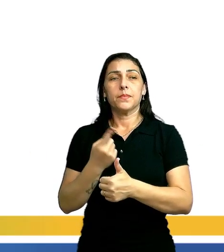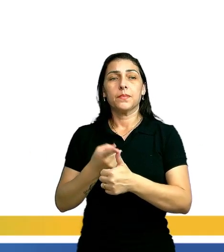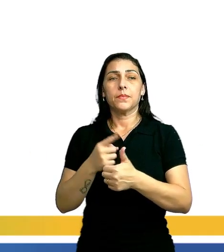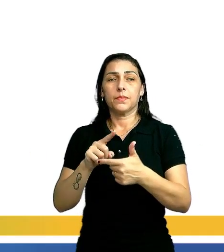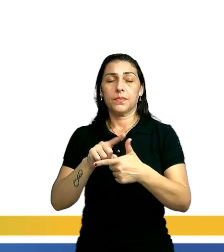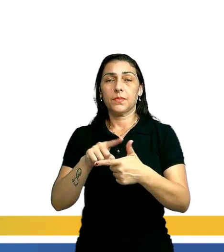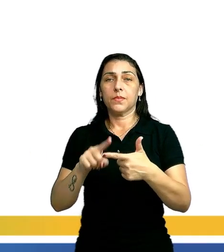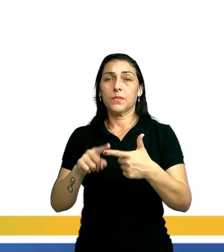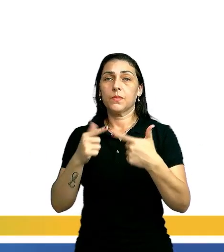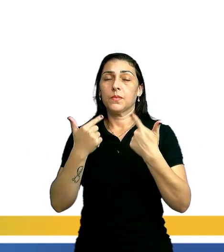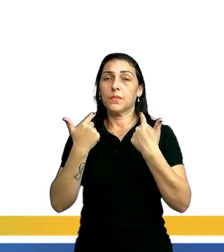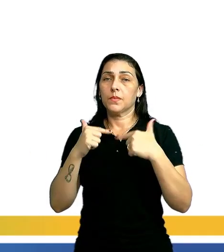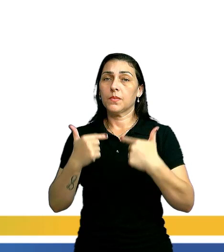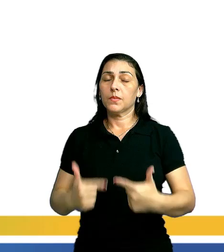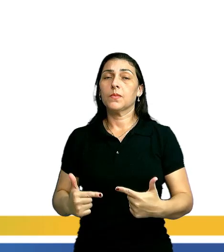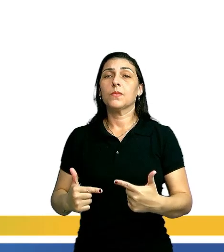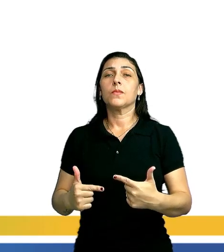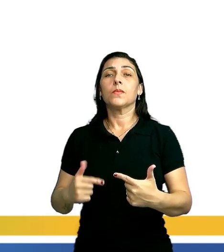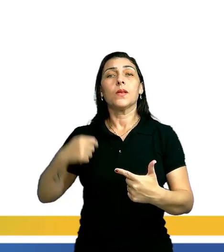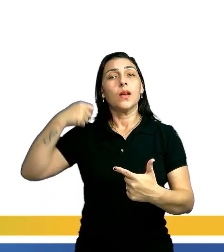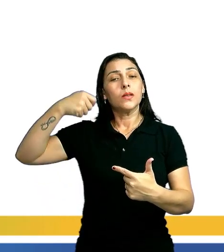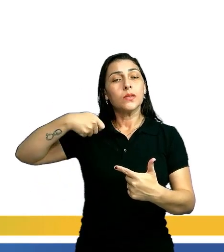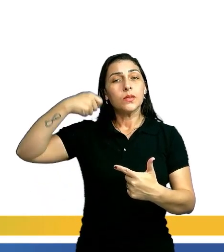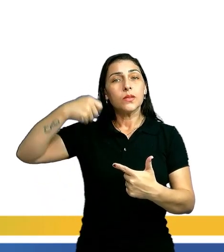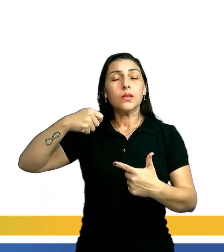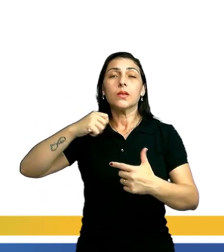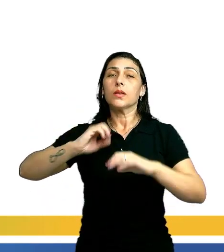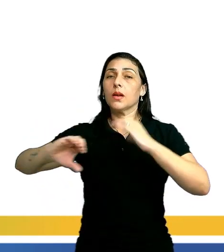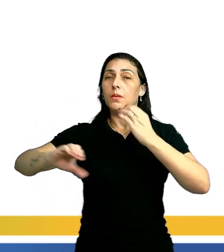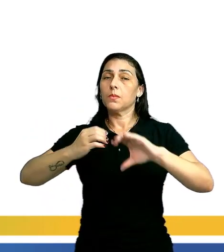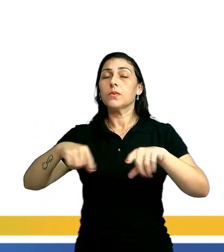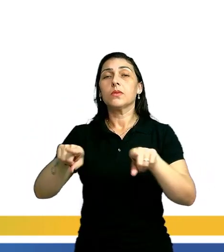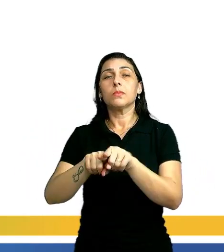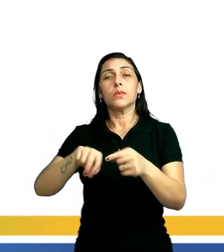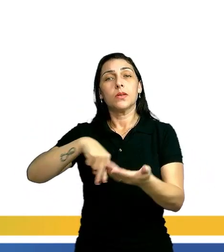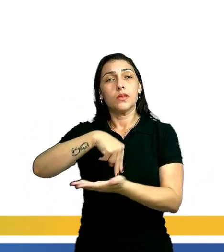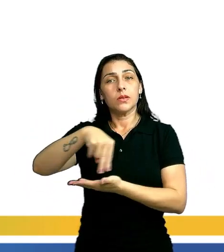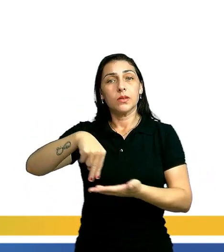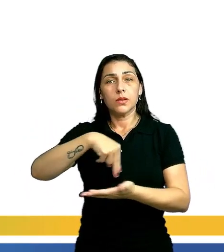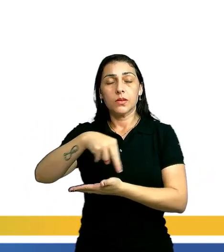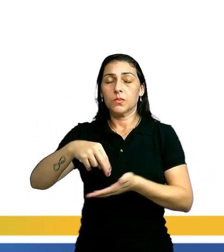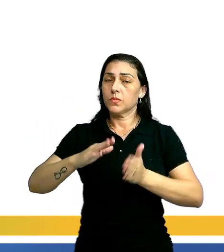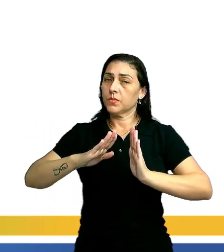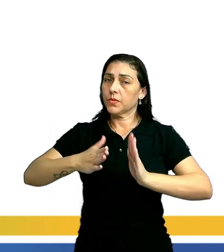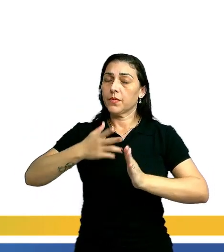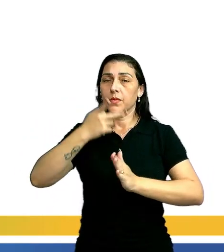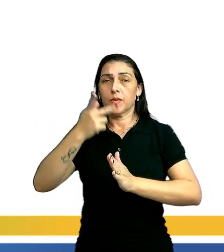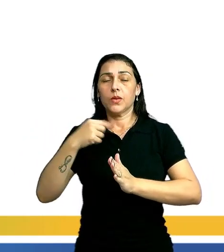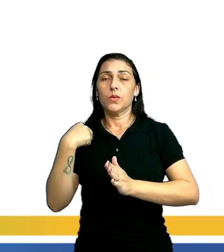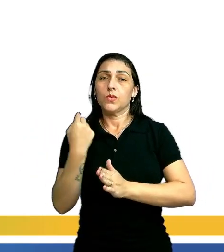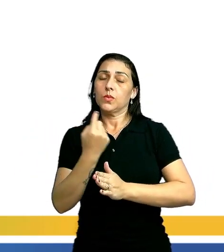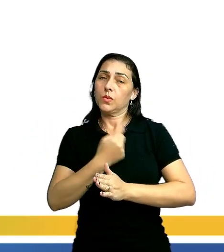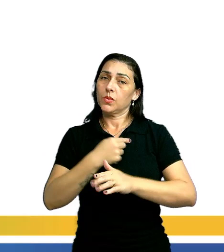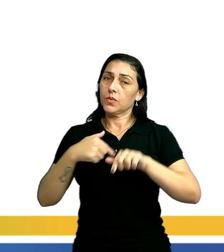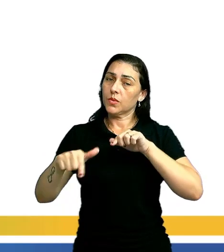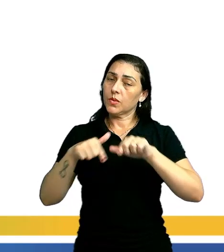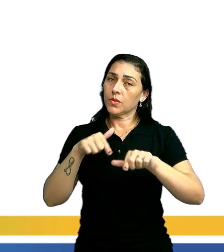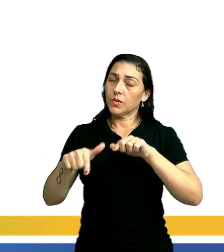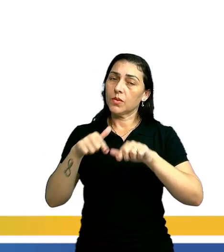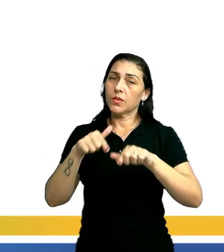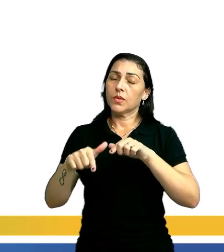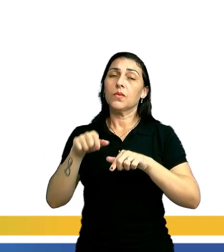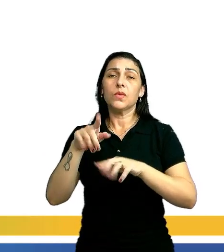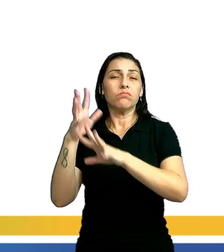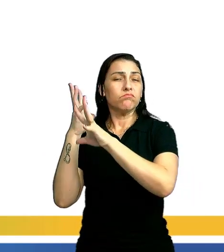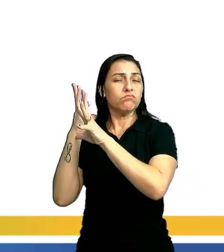duas linguagens artísticas, que é a música e a dança. Como eu disse, o nosso trabalho é um trabalho revisional,